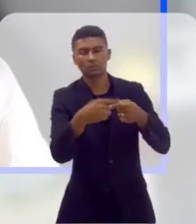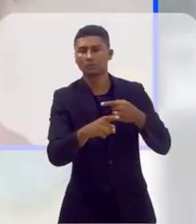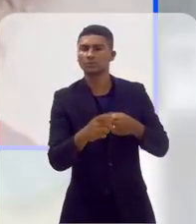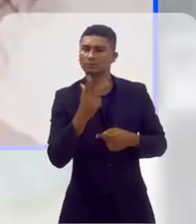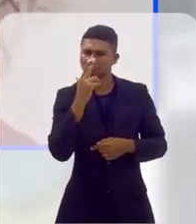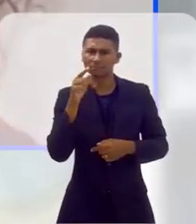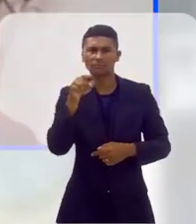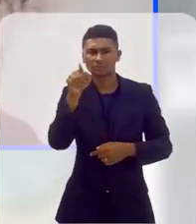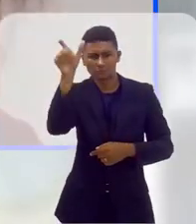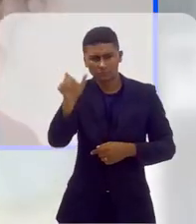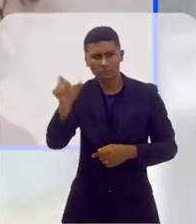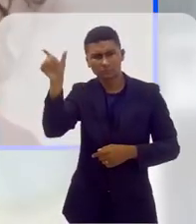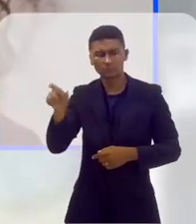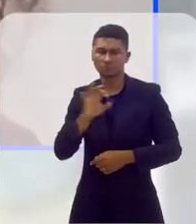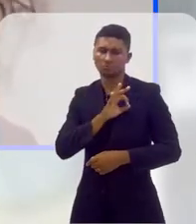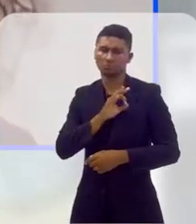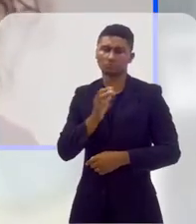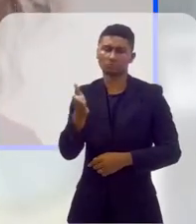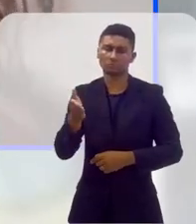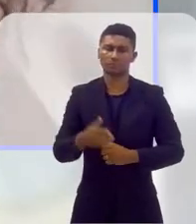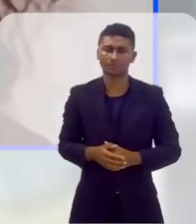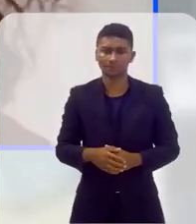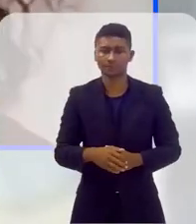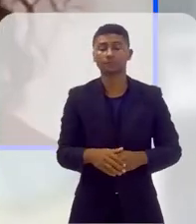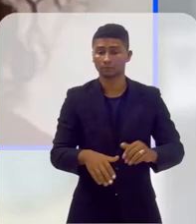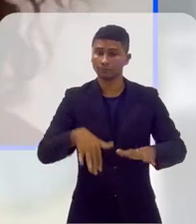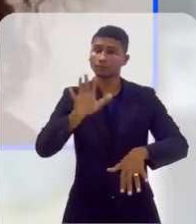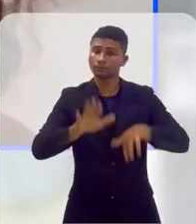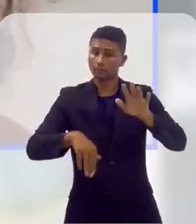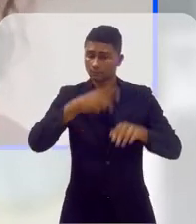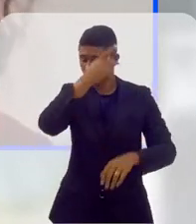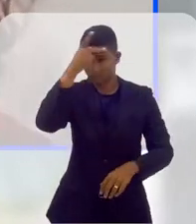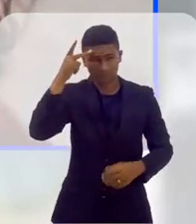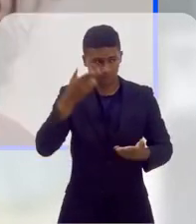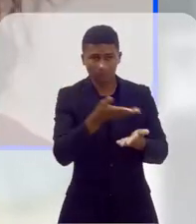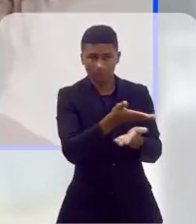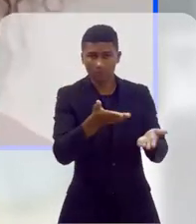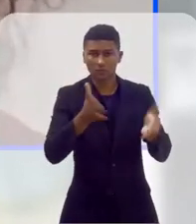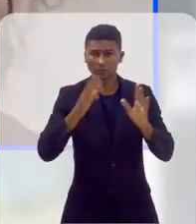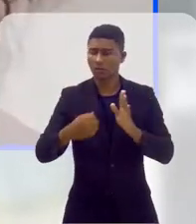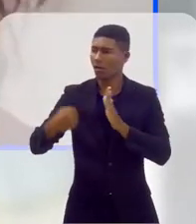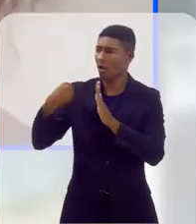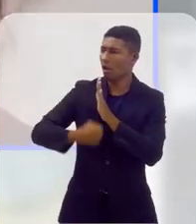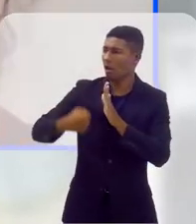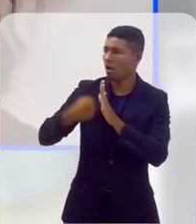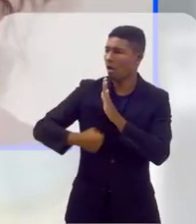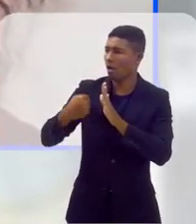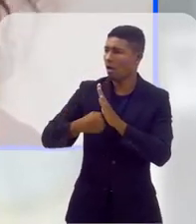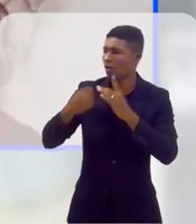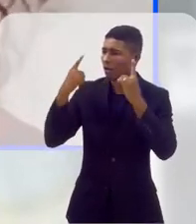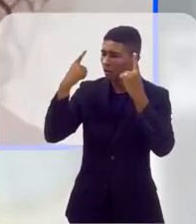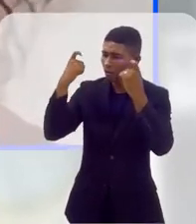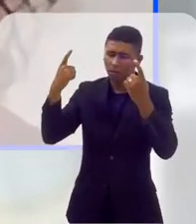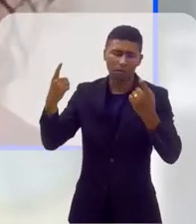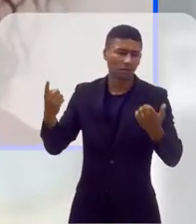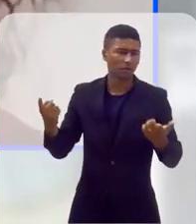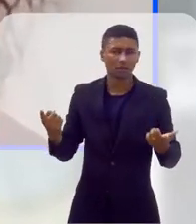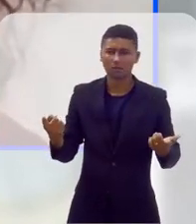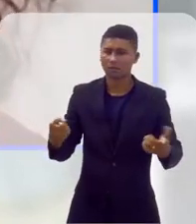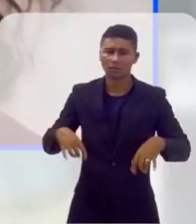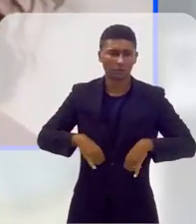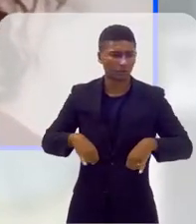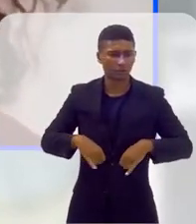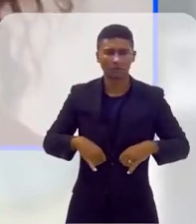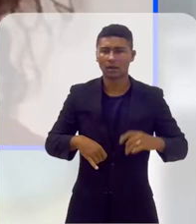muitas dificuldades. E muitas vezes as pessoas que já estão agredidas, já estão abaladas psicologicamente, elas desistem de fazer esse registro. Eu